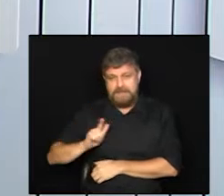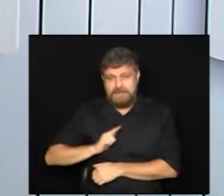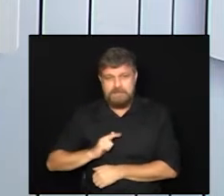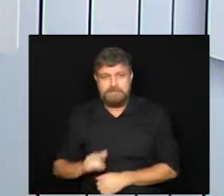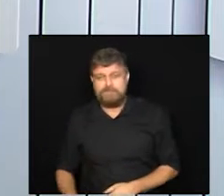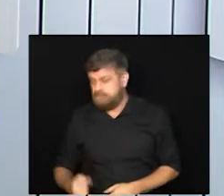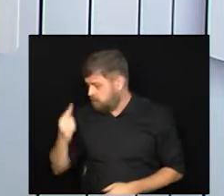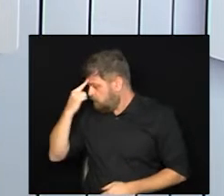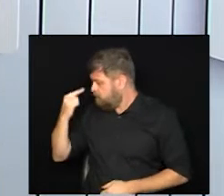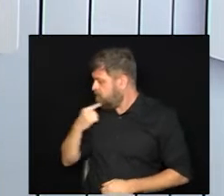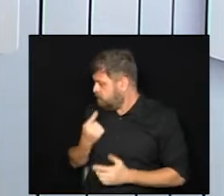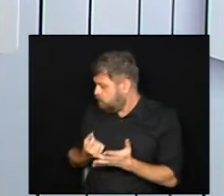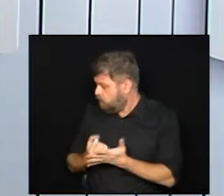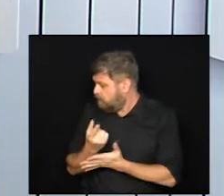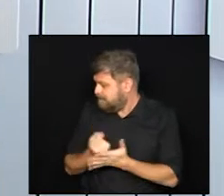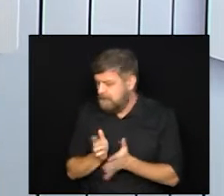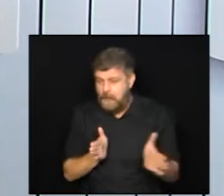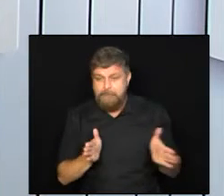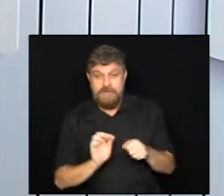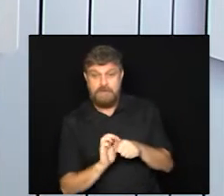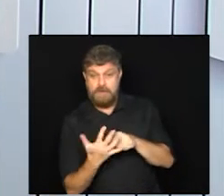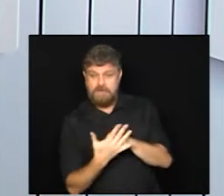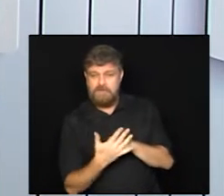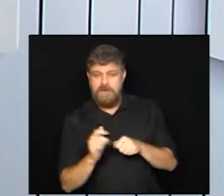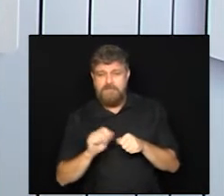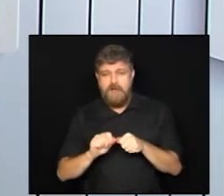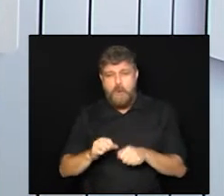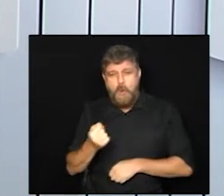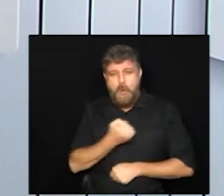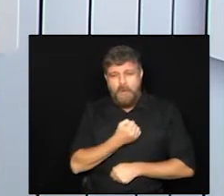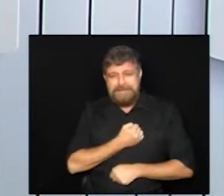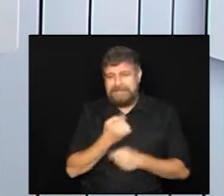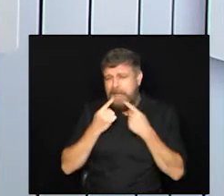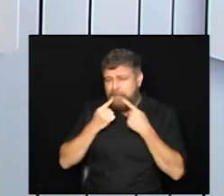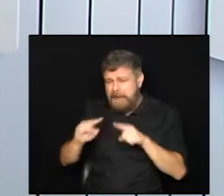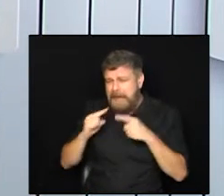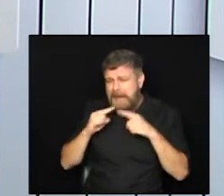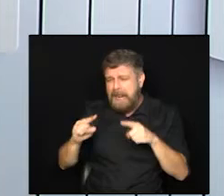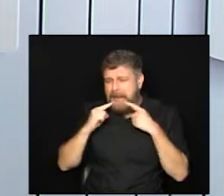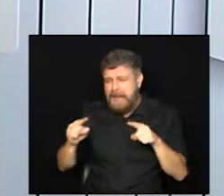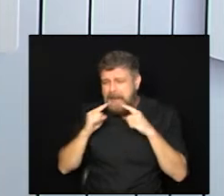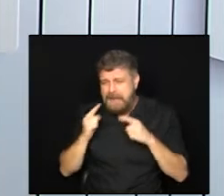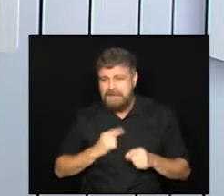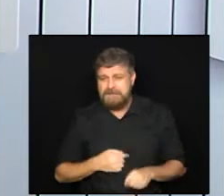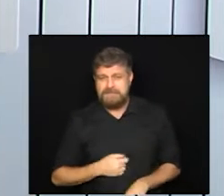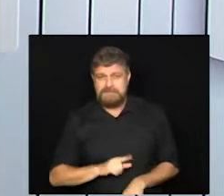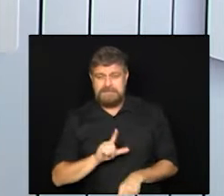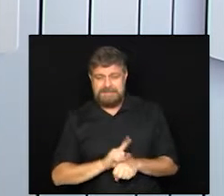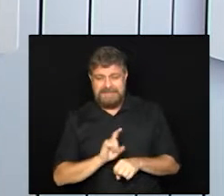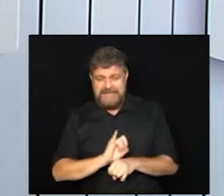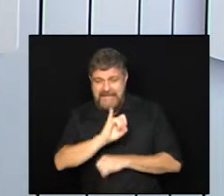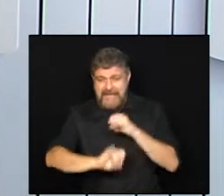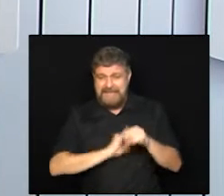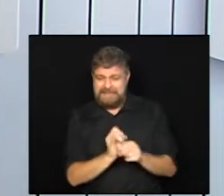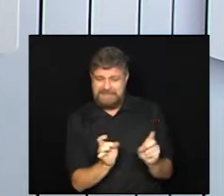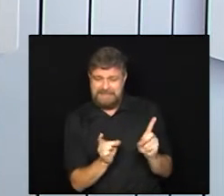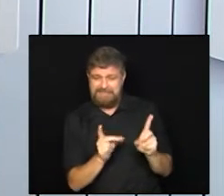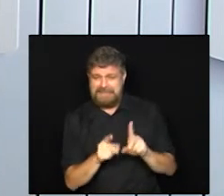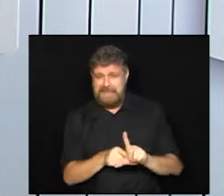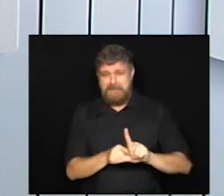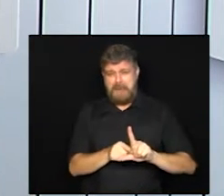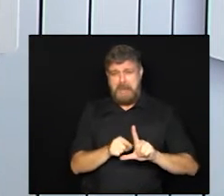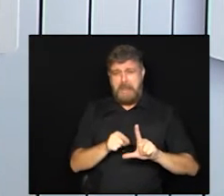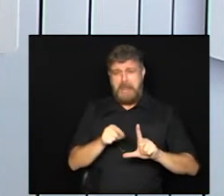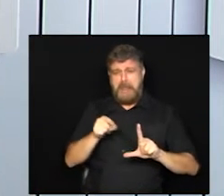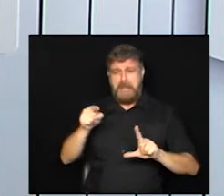perfil do consumo durante a pandemia faz o número de reclamações sobre o comércio eletrônico disparar